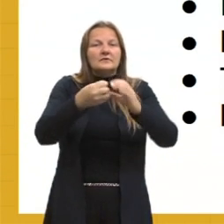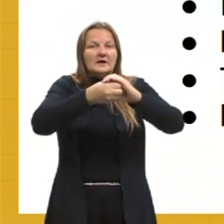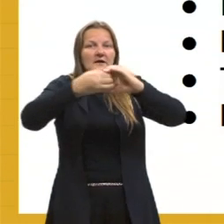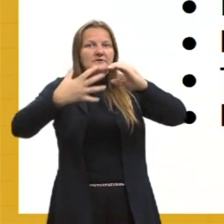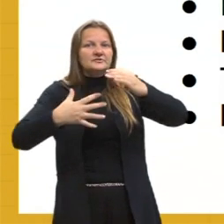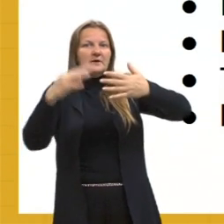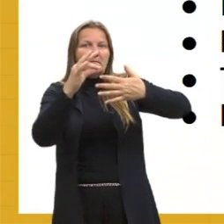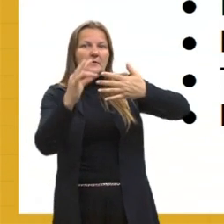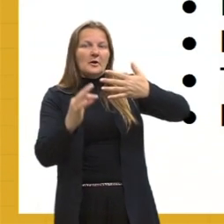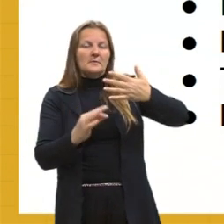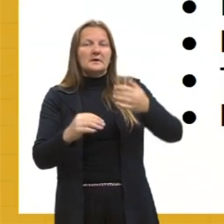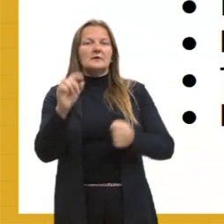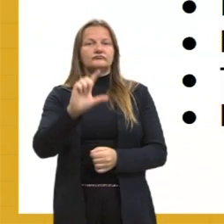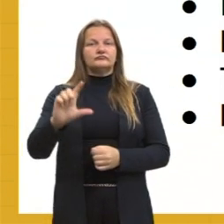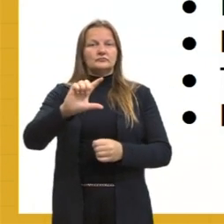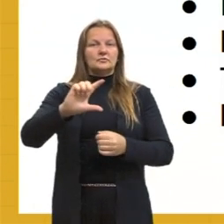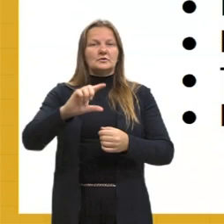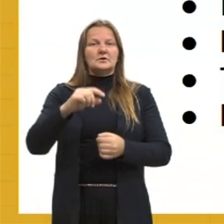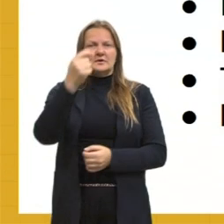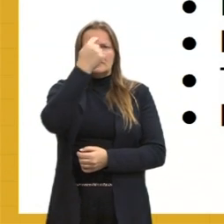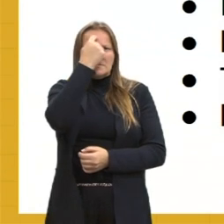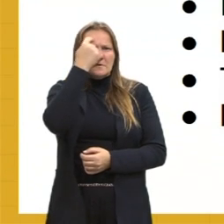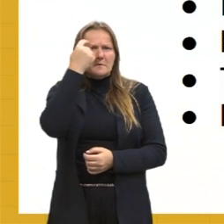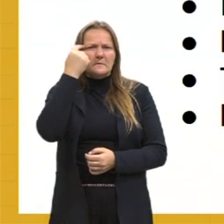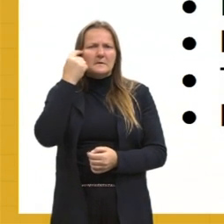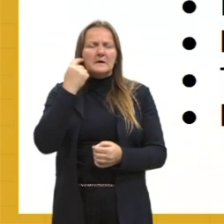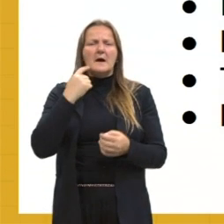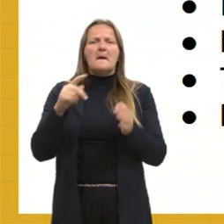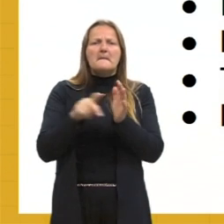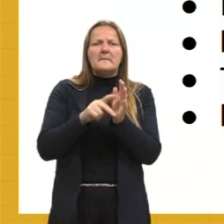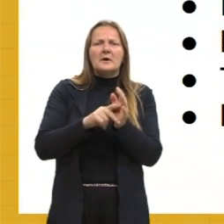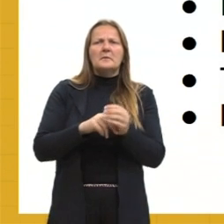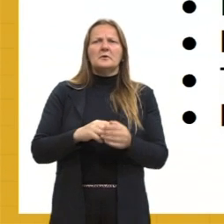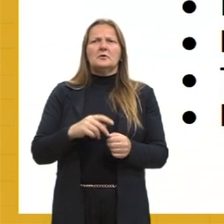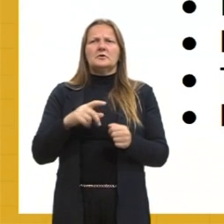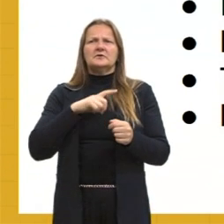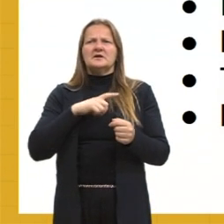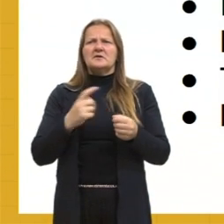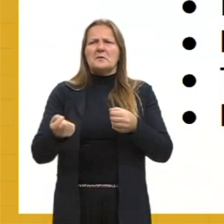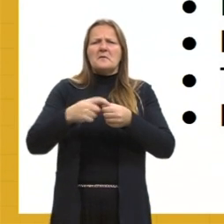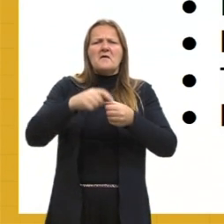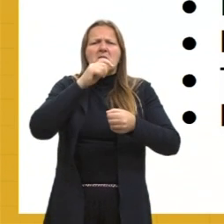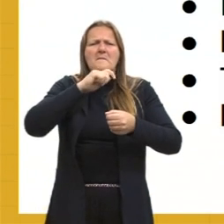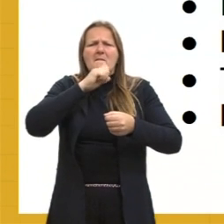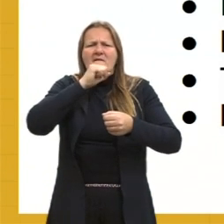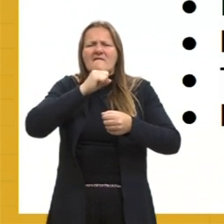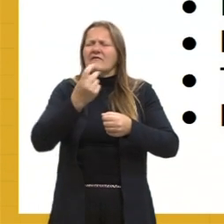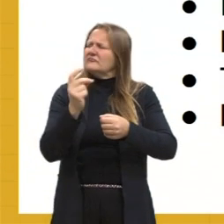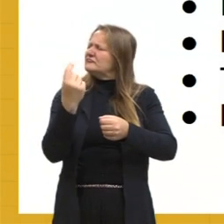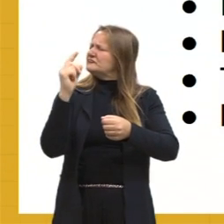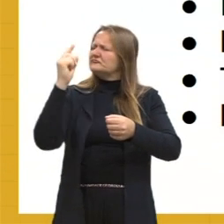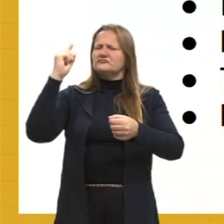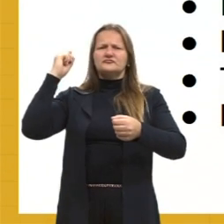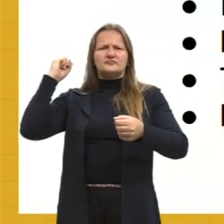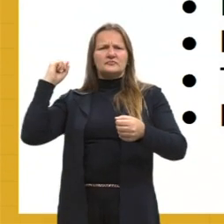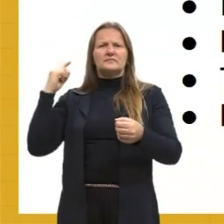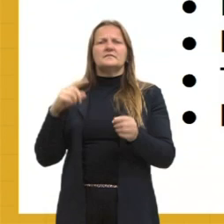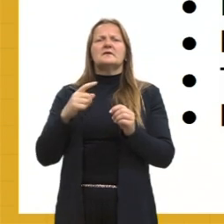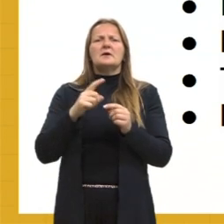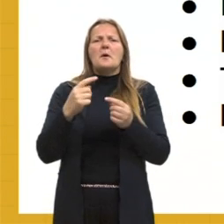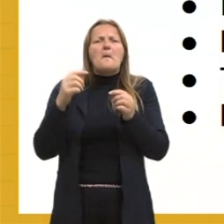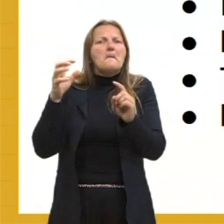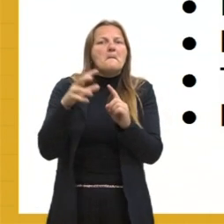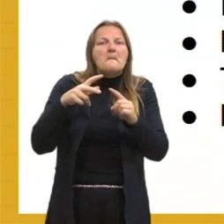de escolas literárias passadas, como o academicismo, passadismo e retorno ao passado, oposição à liberdade formal,